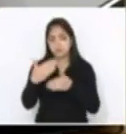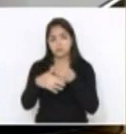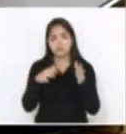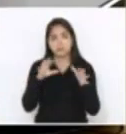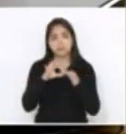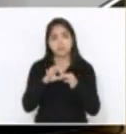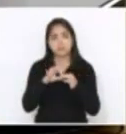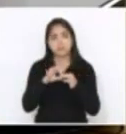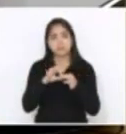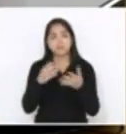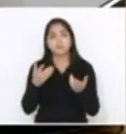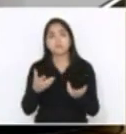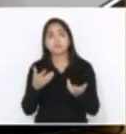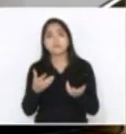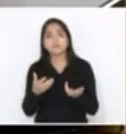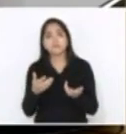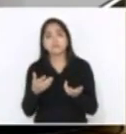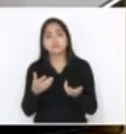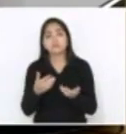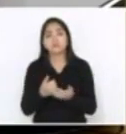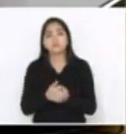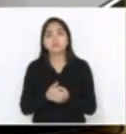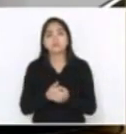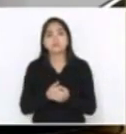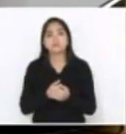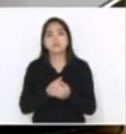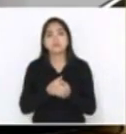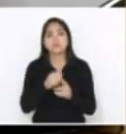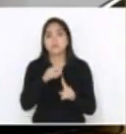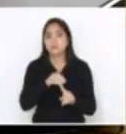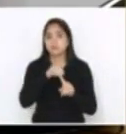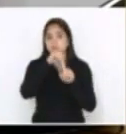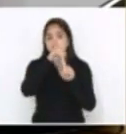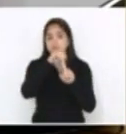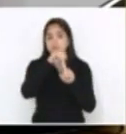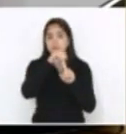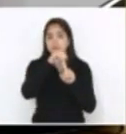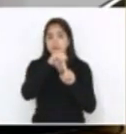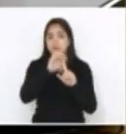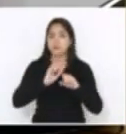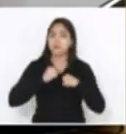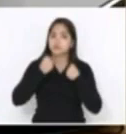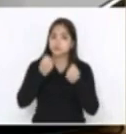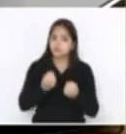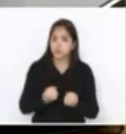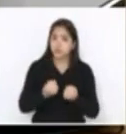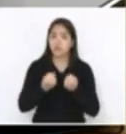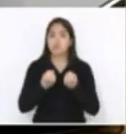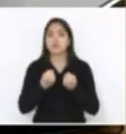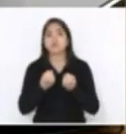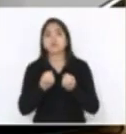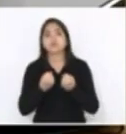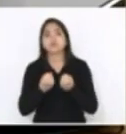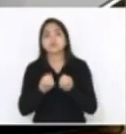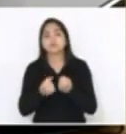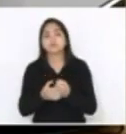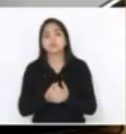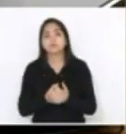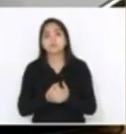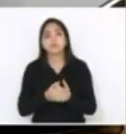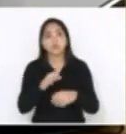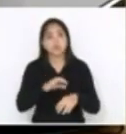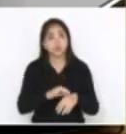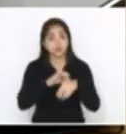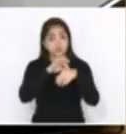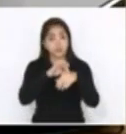e quero aqui salientar e destacar o empenho, a dedicação do líder